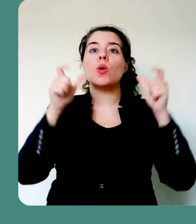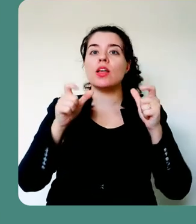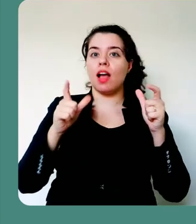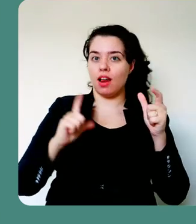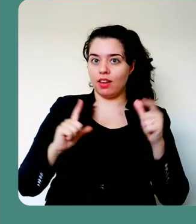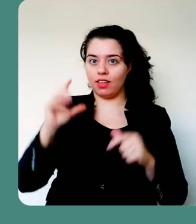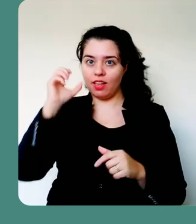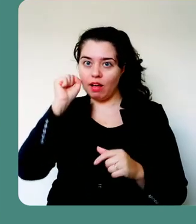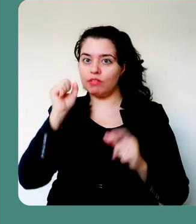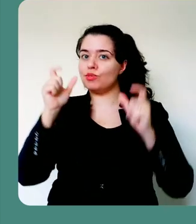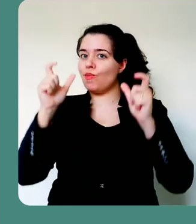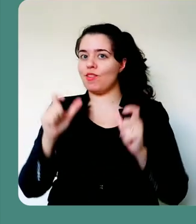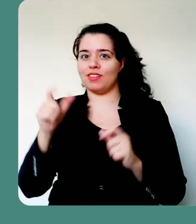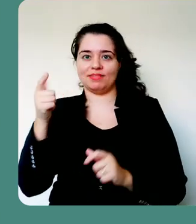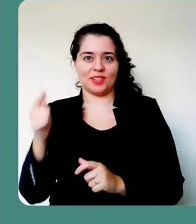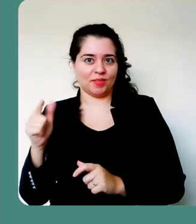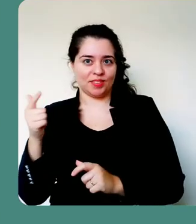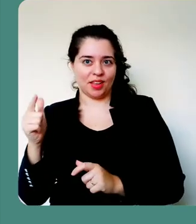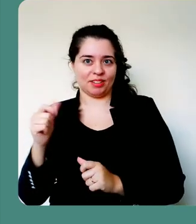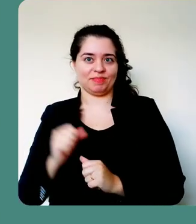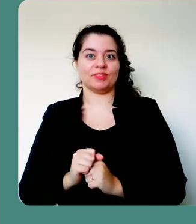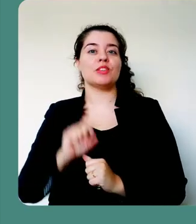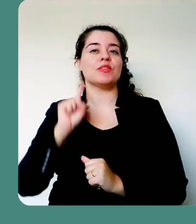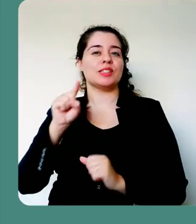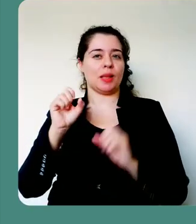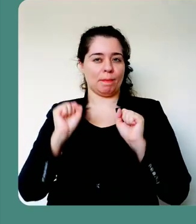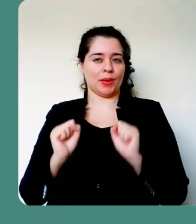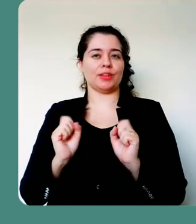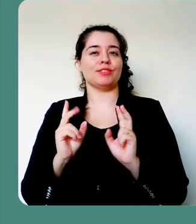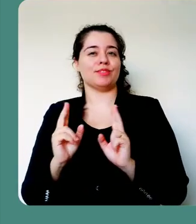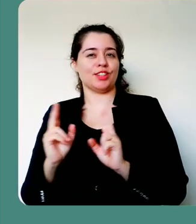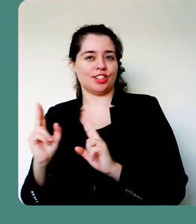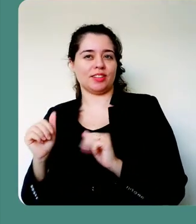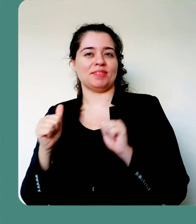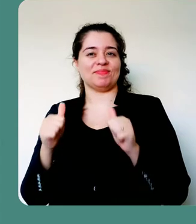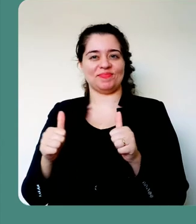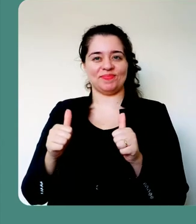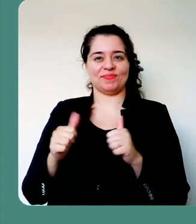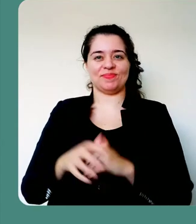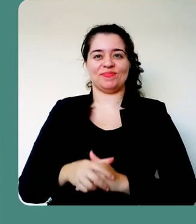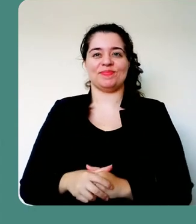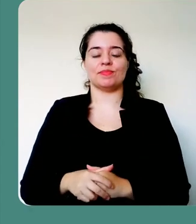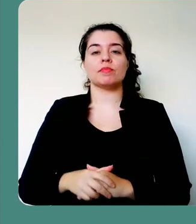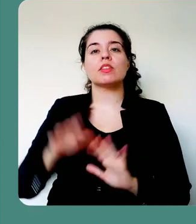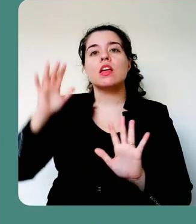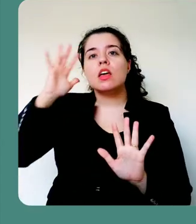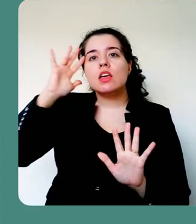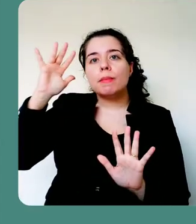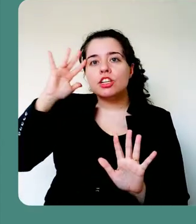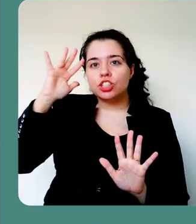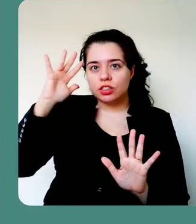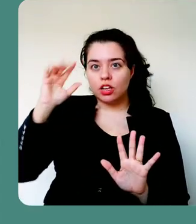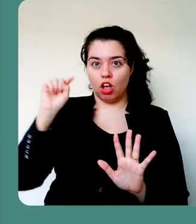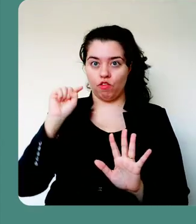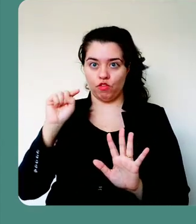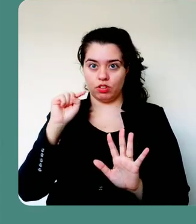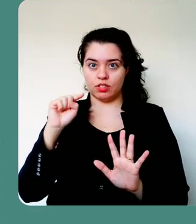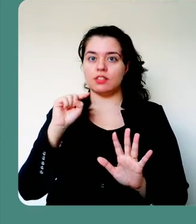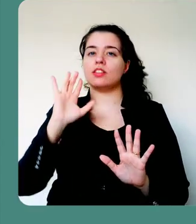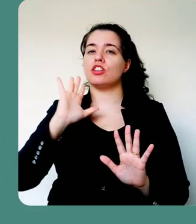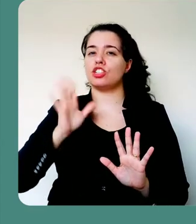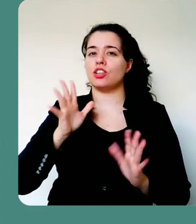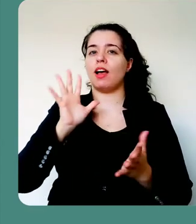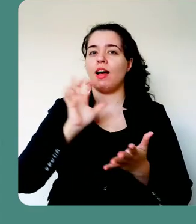não tive. Então, você pode fazer essa edição. Vamos supor que você fez a gravação da sua videoaula